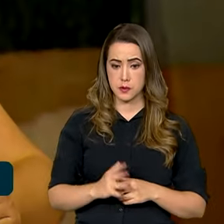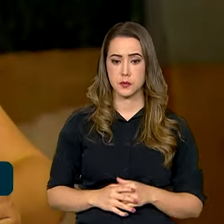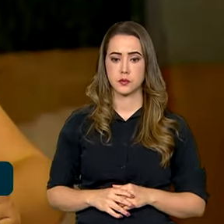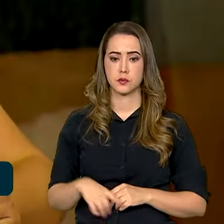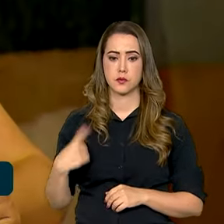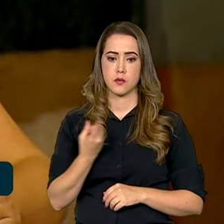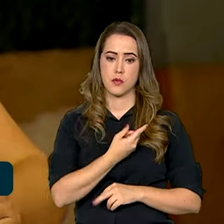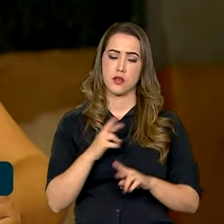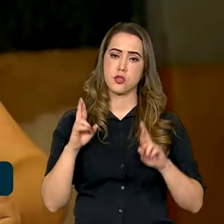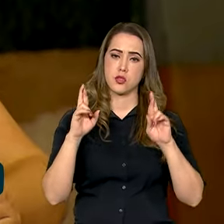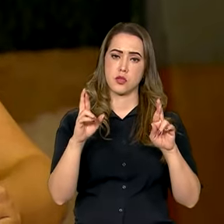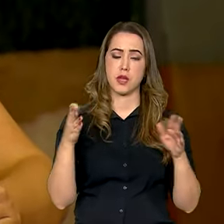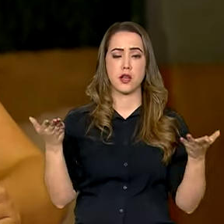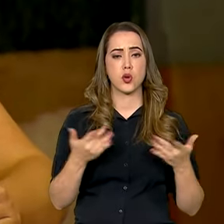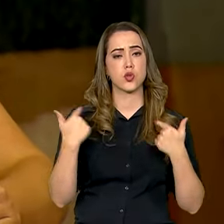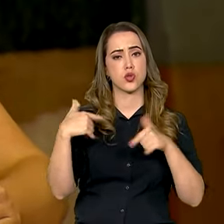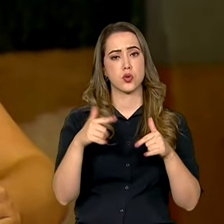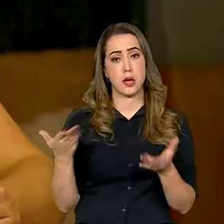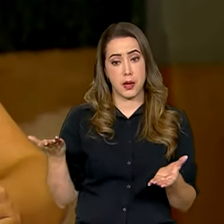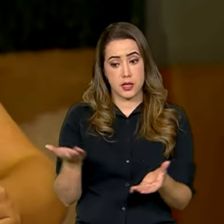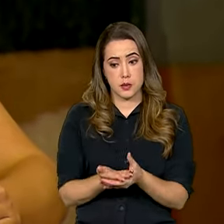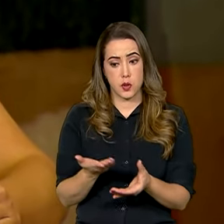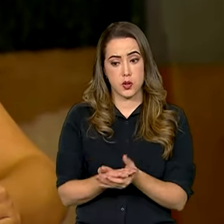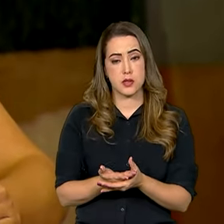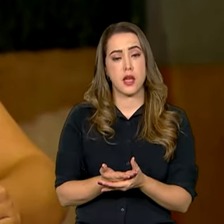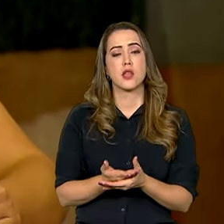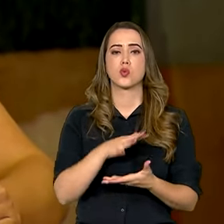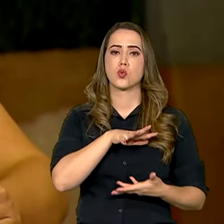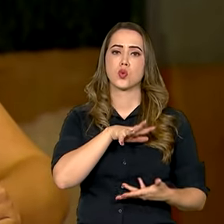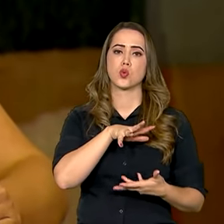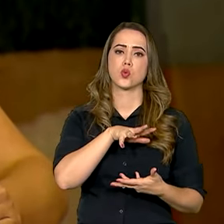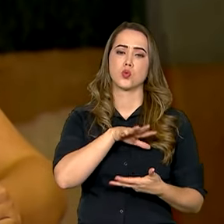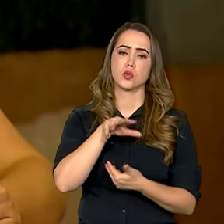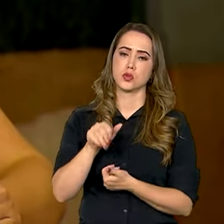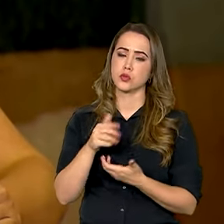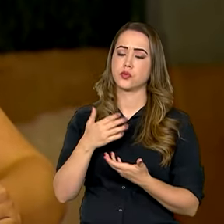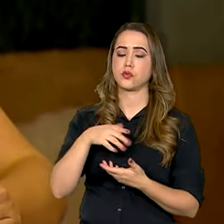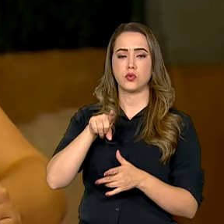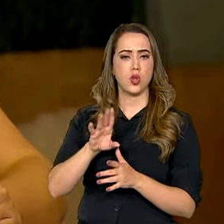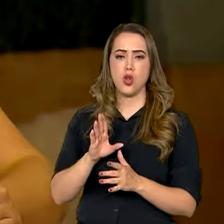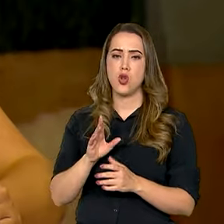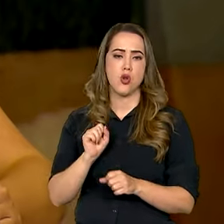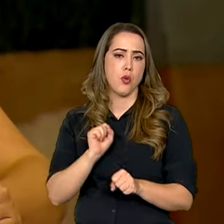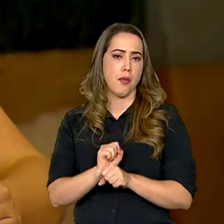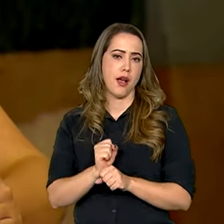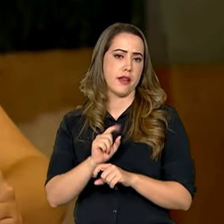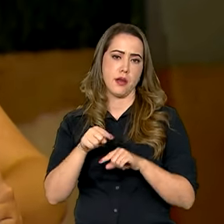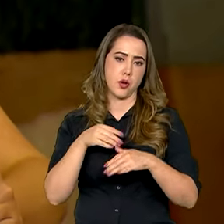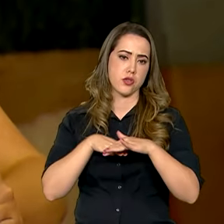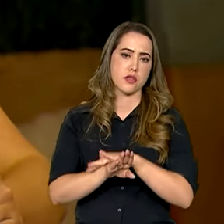Esperamos que a ação desencadeada por essa sentença interamericana não se encerre com o arquivamento do caso e que outros